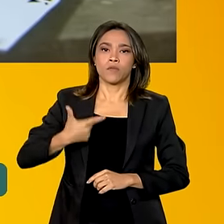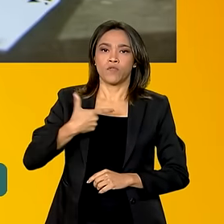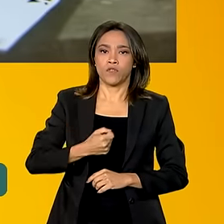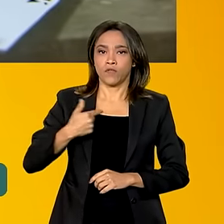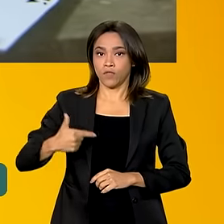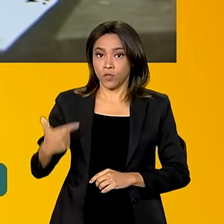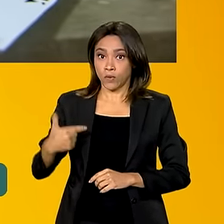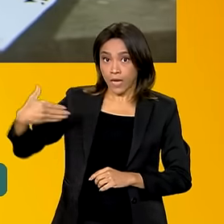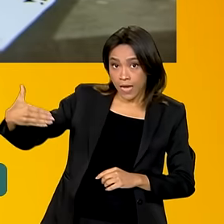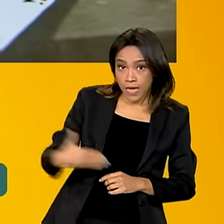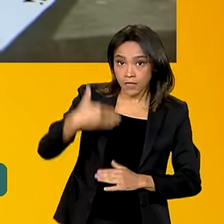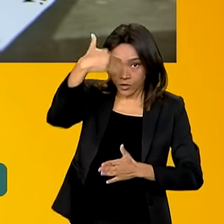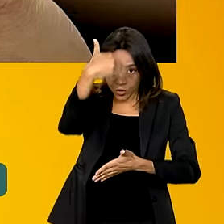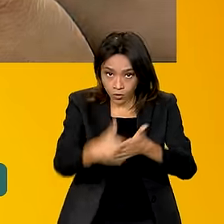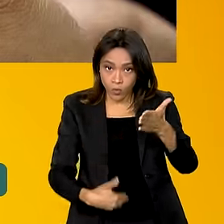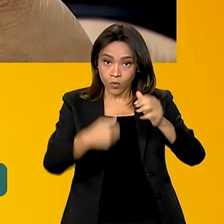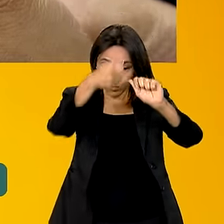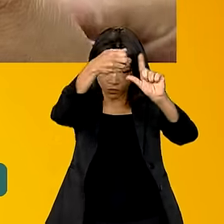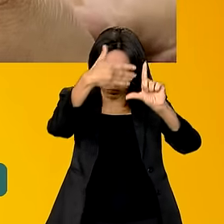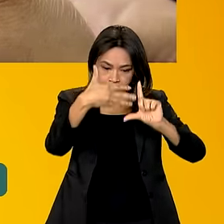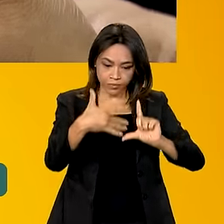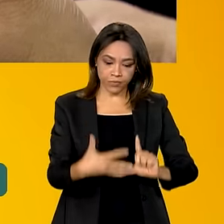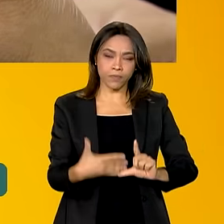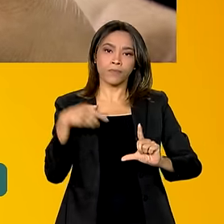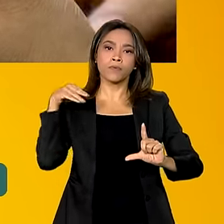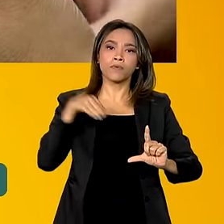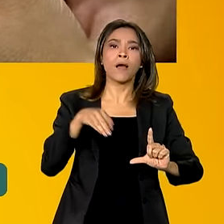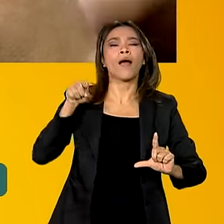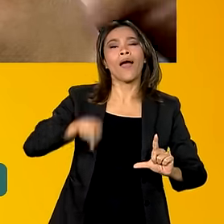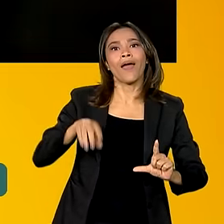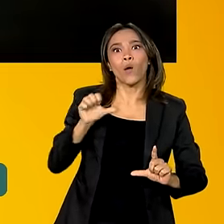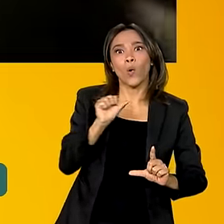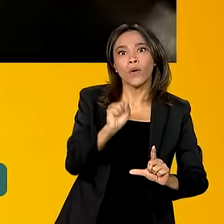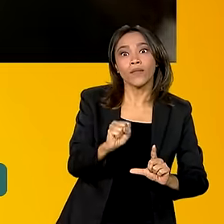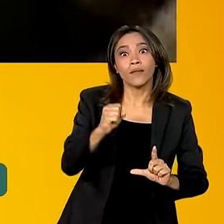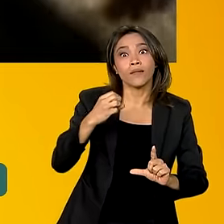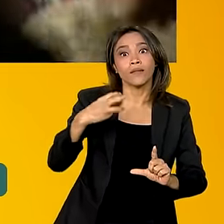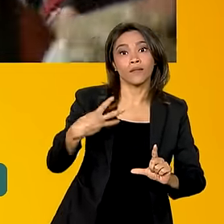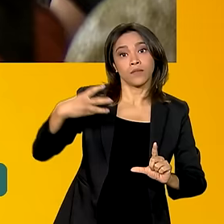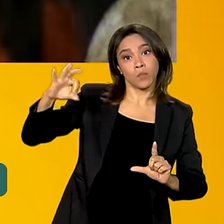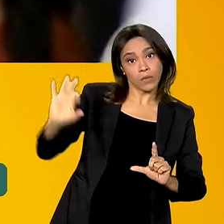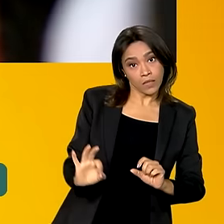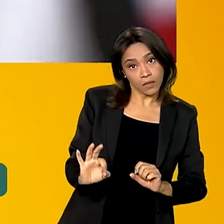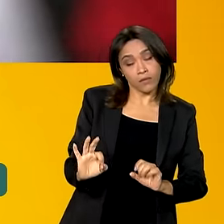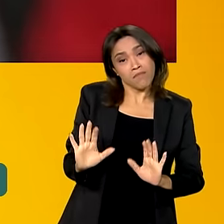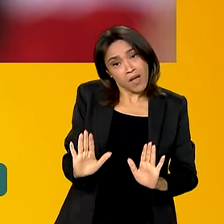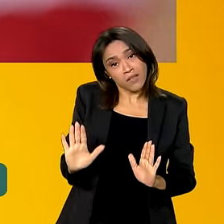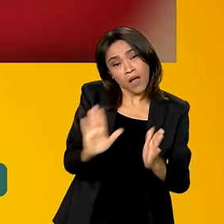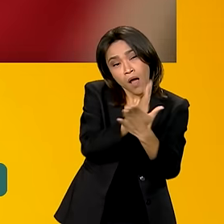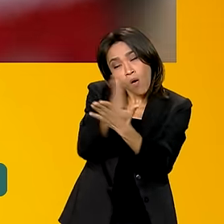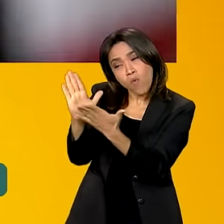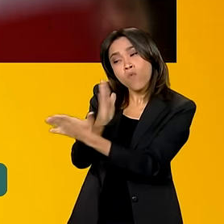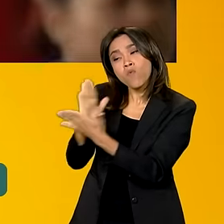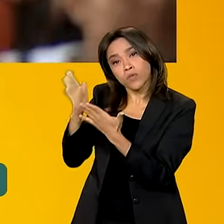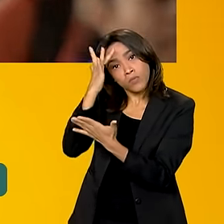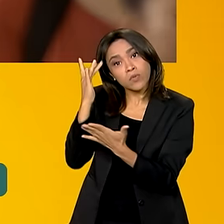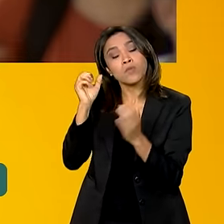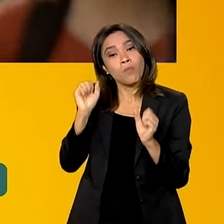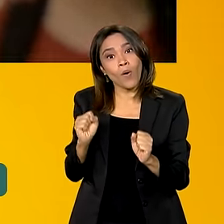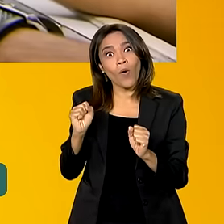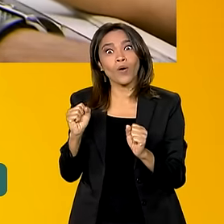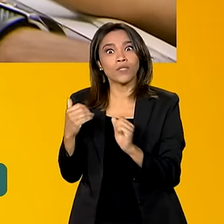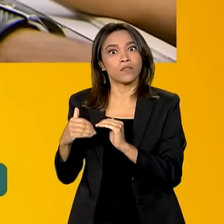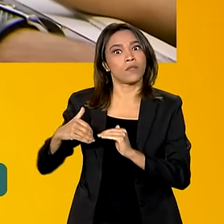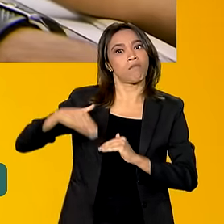Os descontos na plataforma do programa são em média de 83%, mas em alguns casos podem ultrapassar